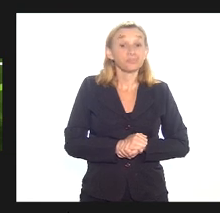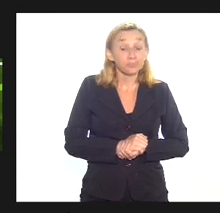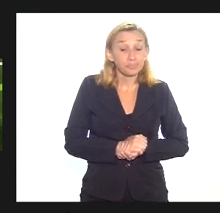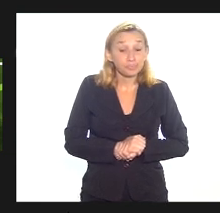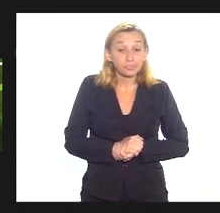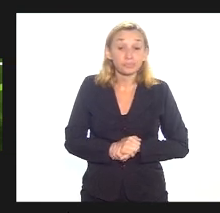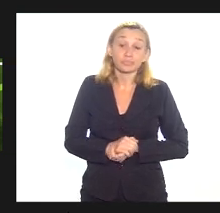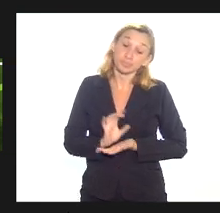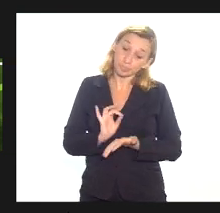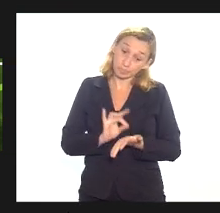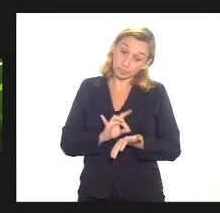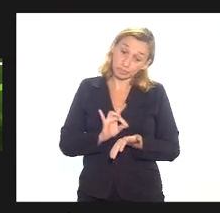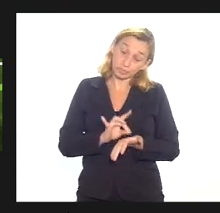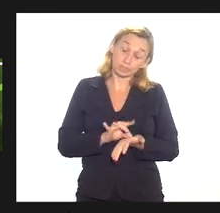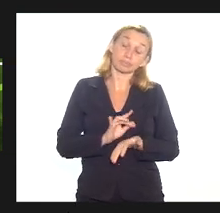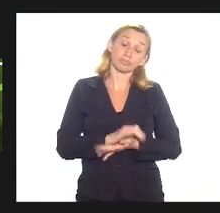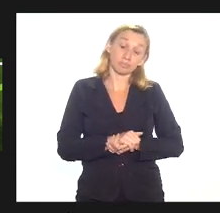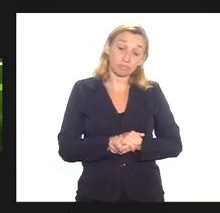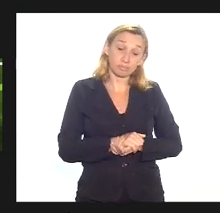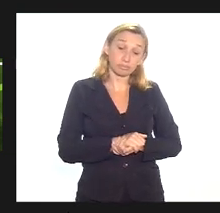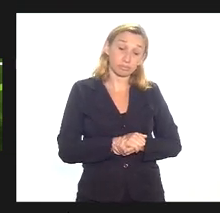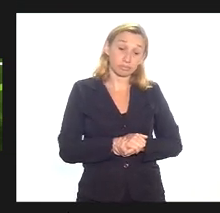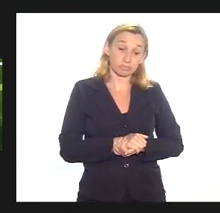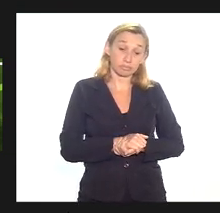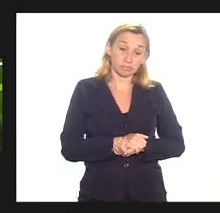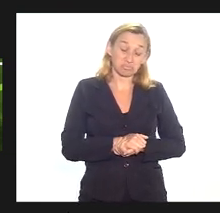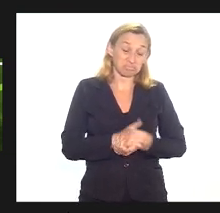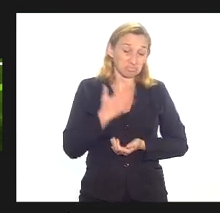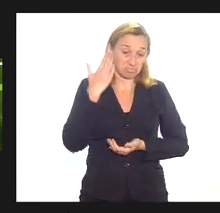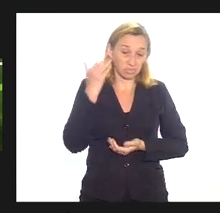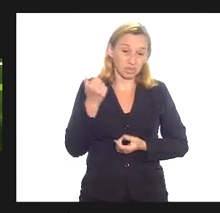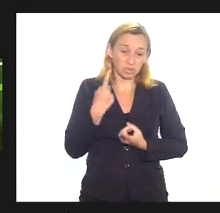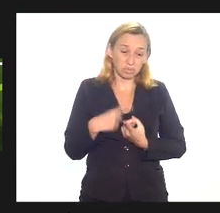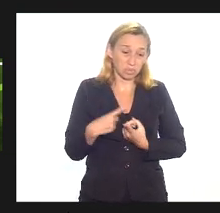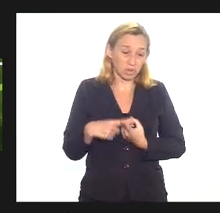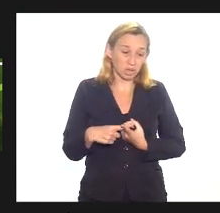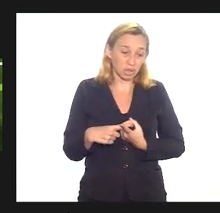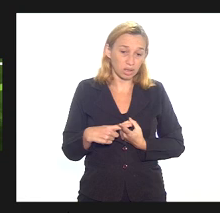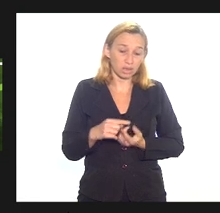eu sinceramente eu sinceramente não sei porque que em todos esses